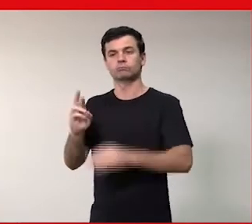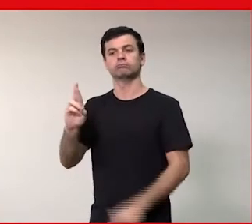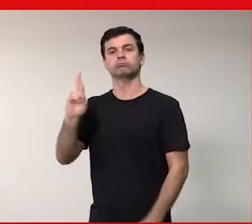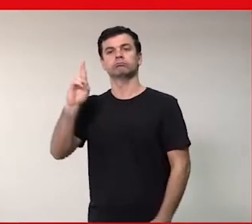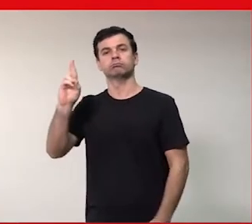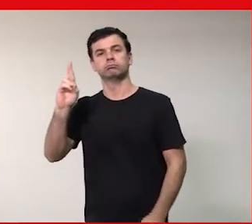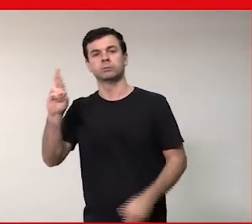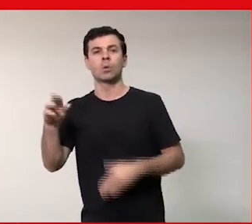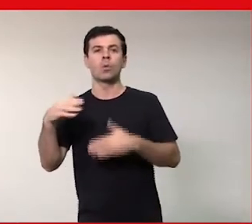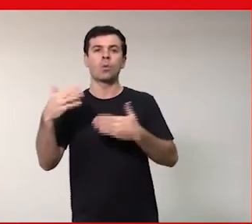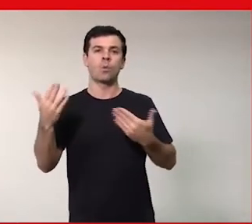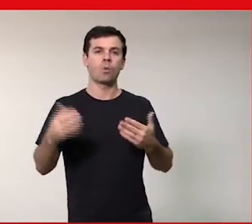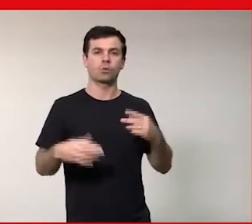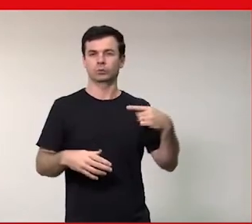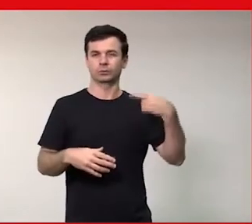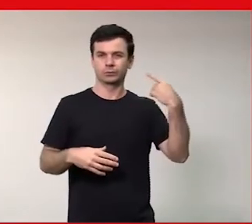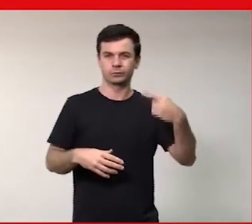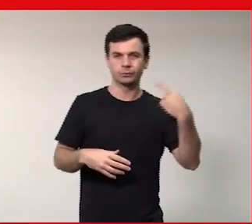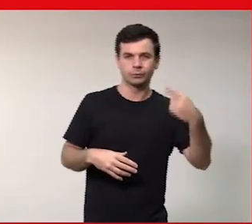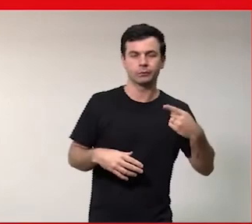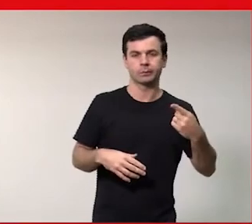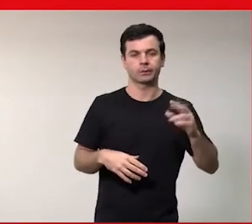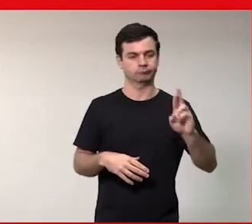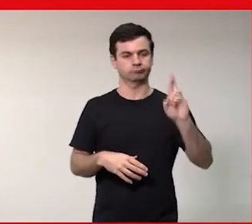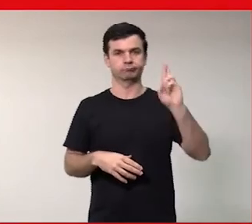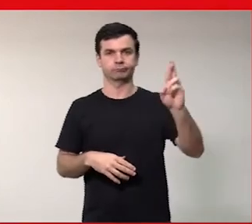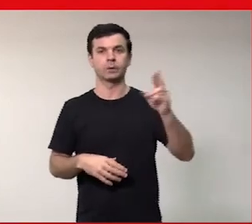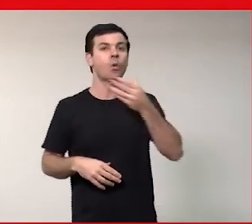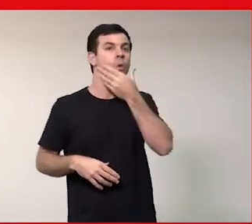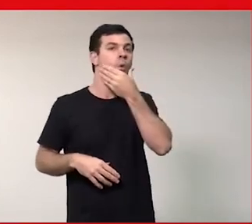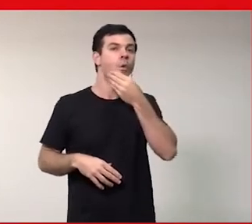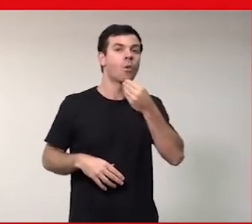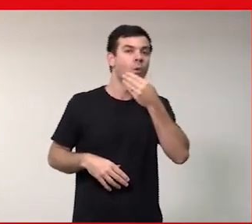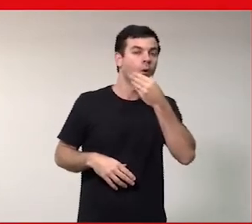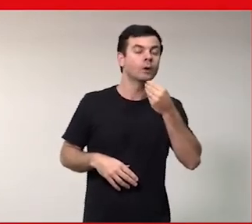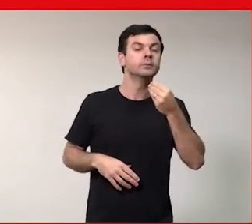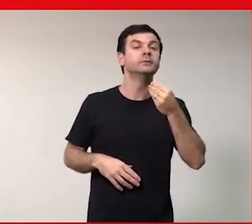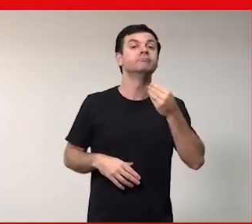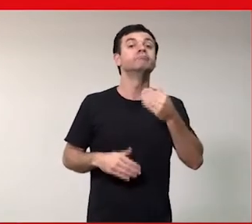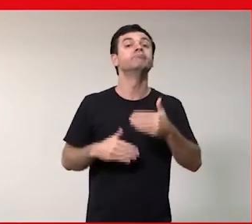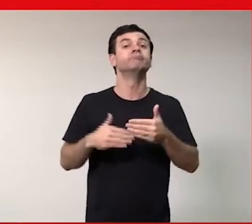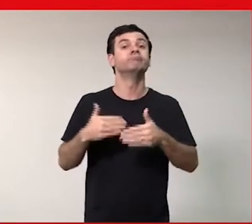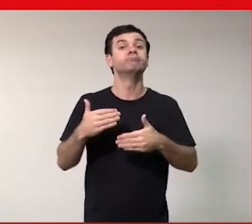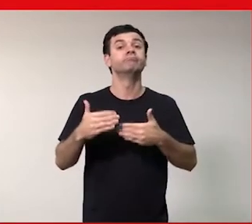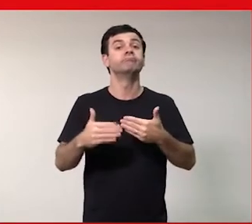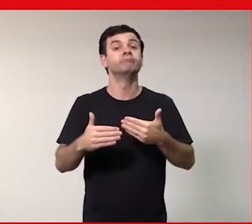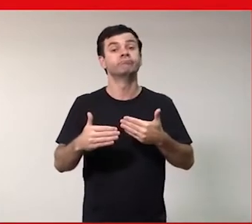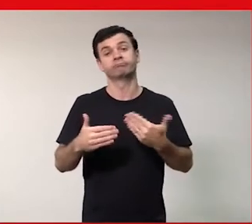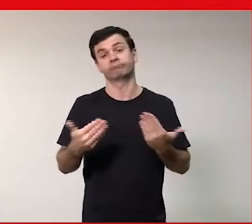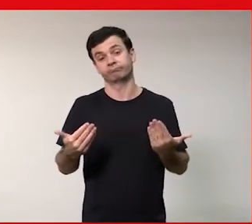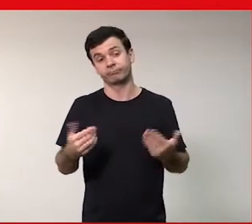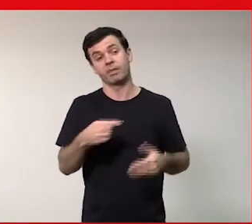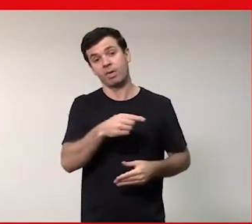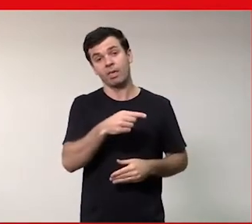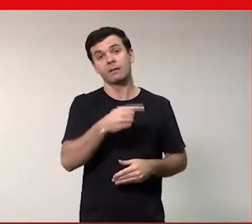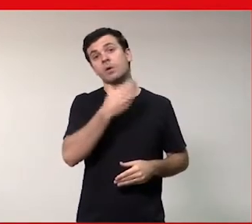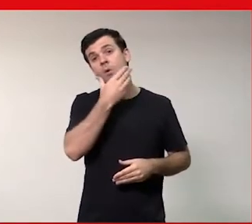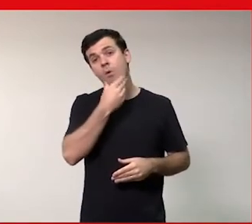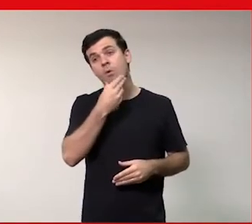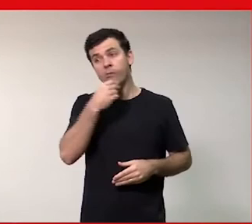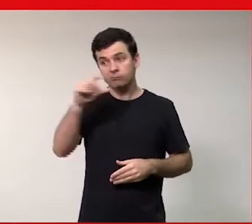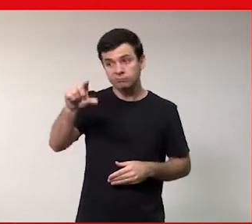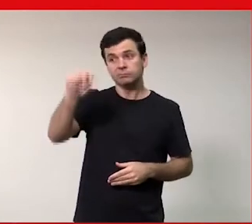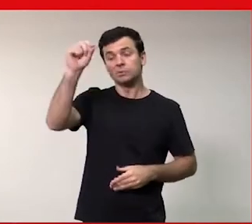ou procuradores de justiça e promotores homens é certo que isso impacta ali no